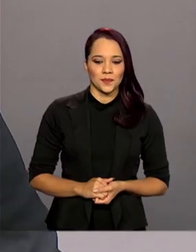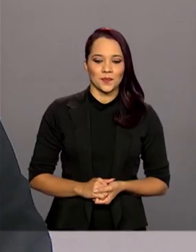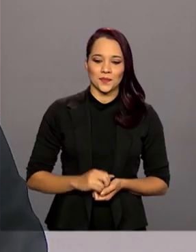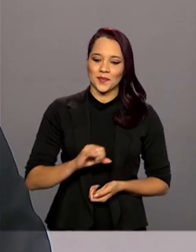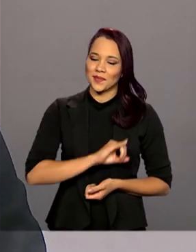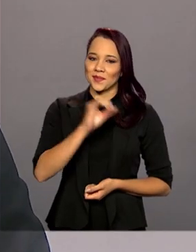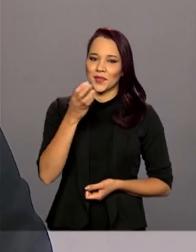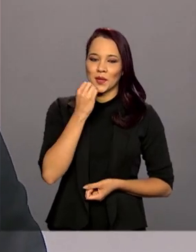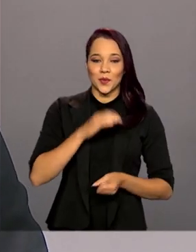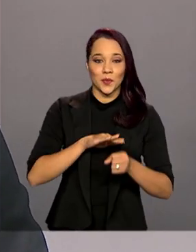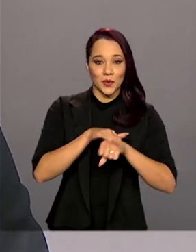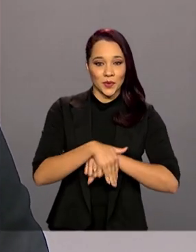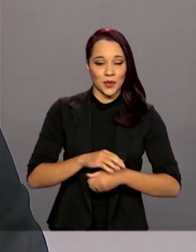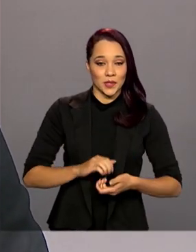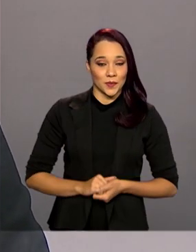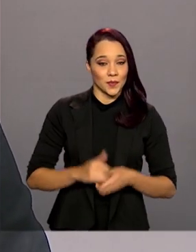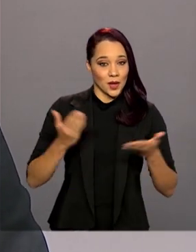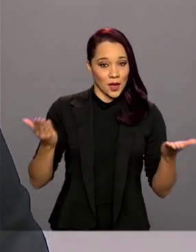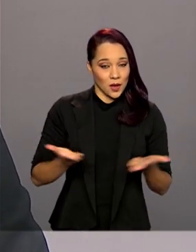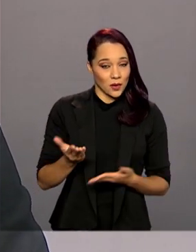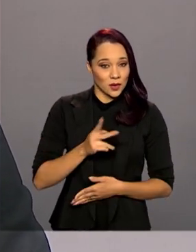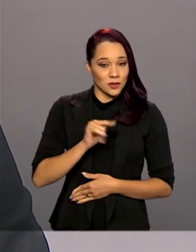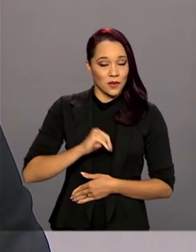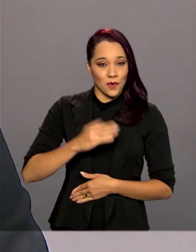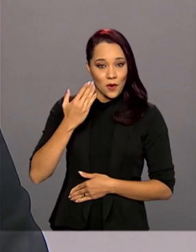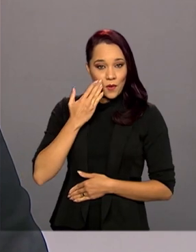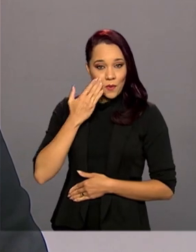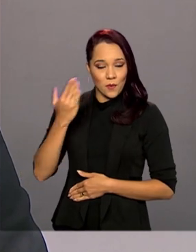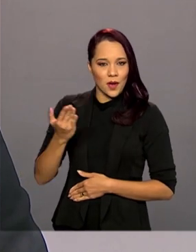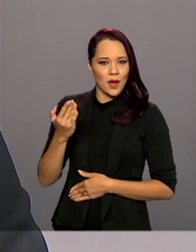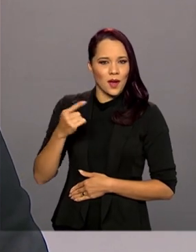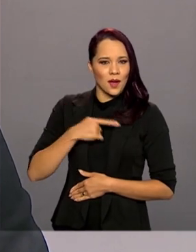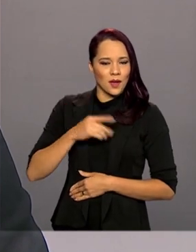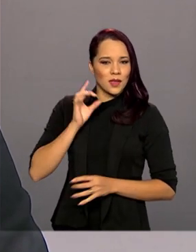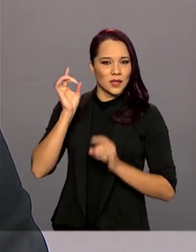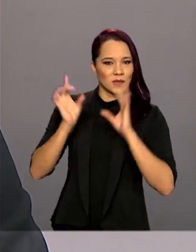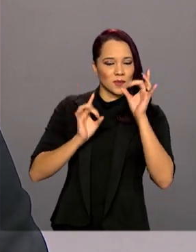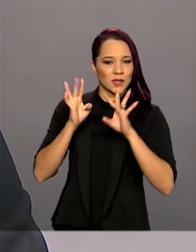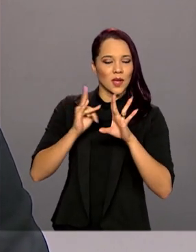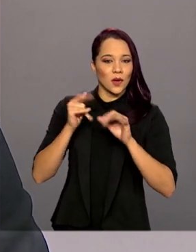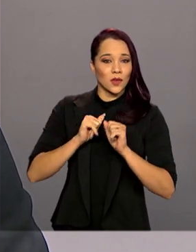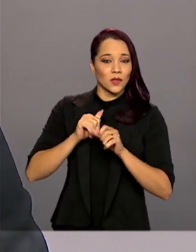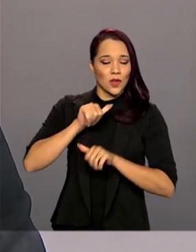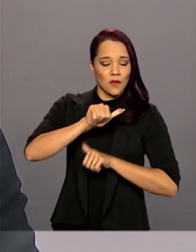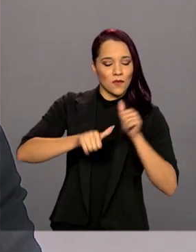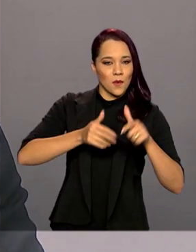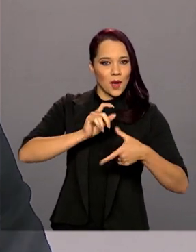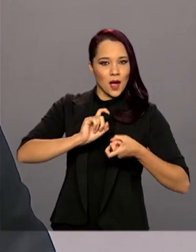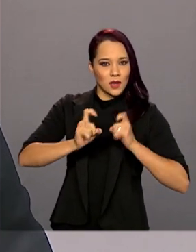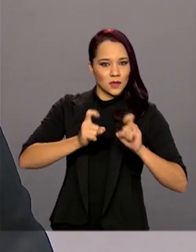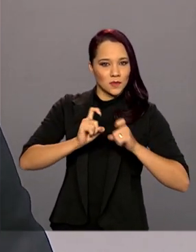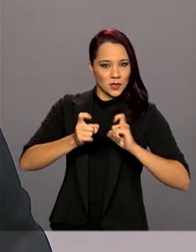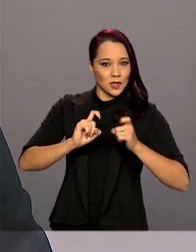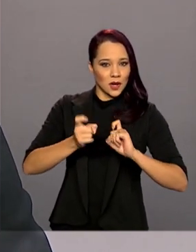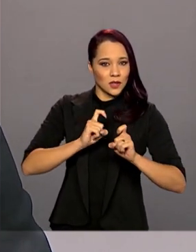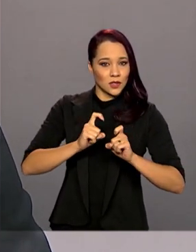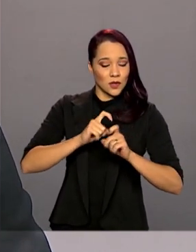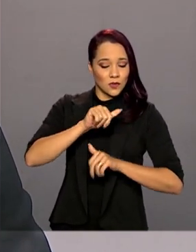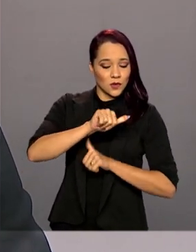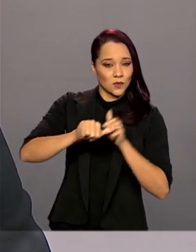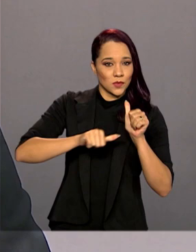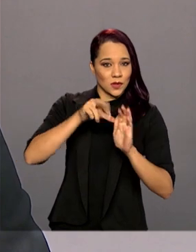Olá, boa noite. A partir de agora você acompanha o Brasil em pauta especial Reforma Tributária. Toda semana o programa